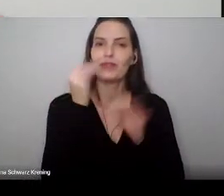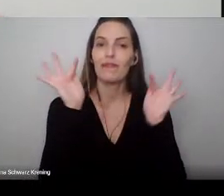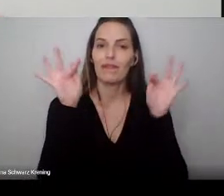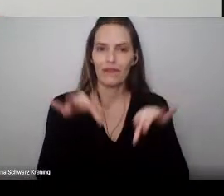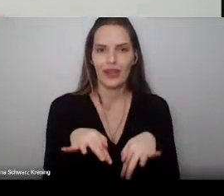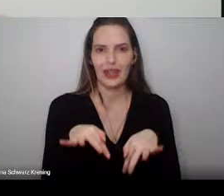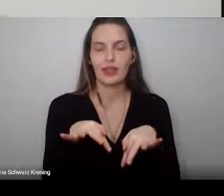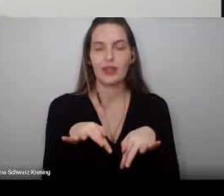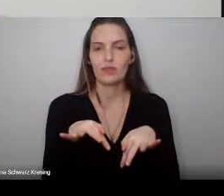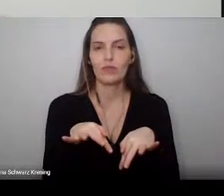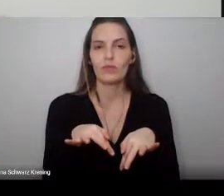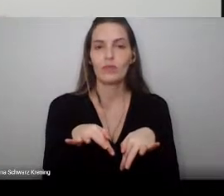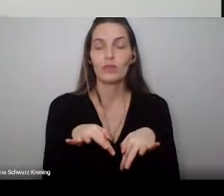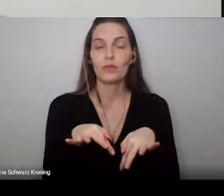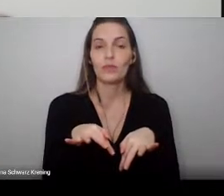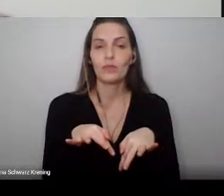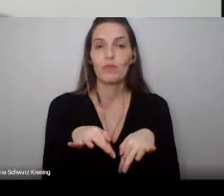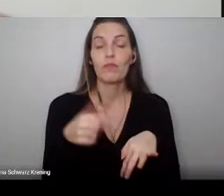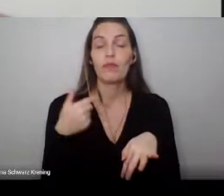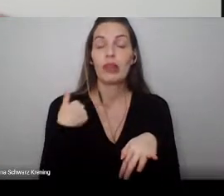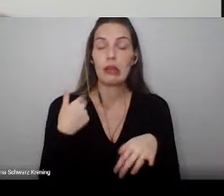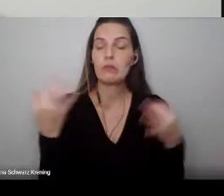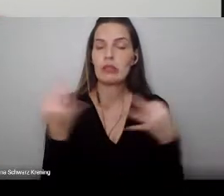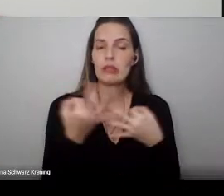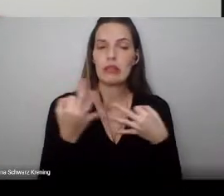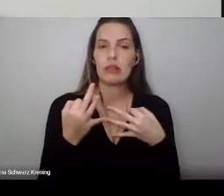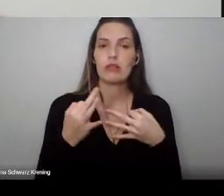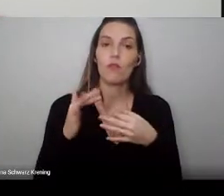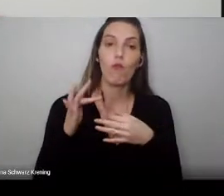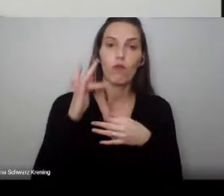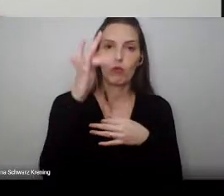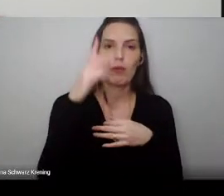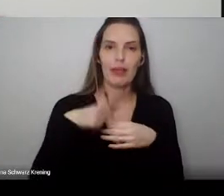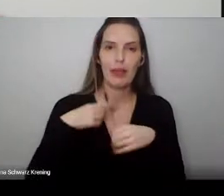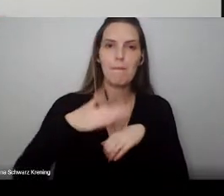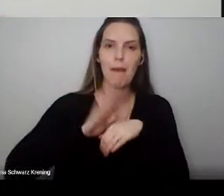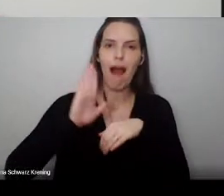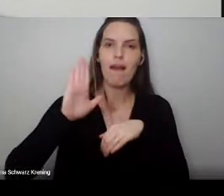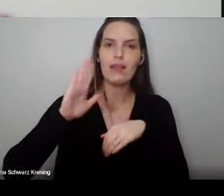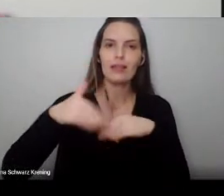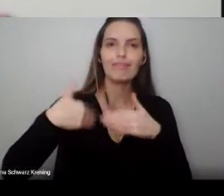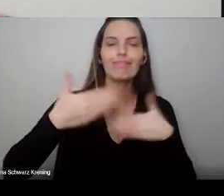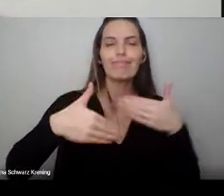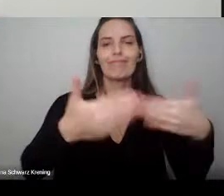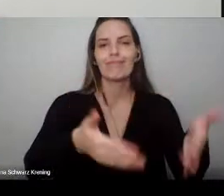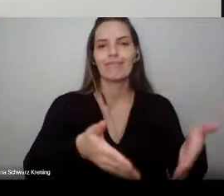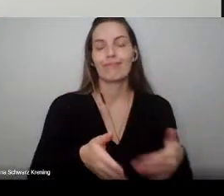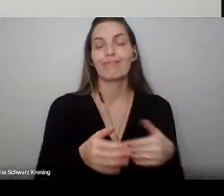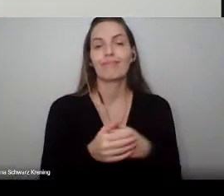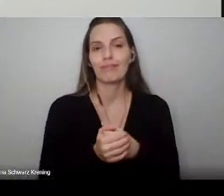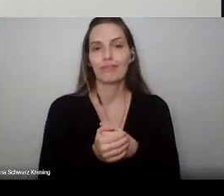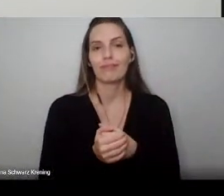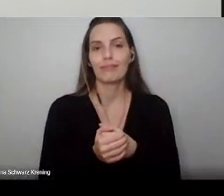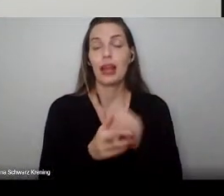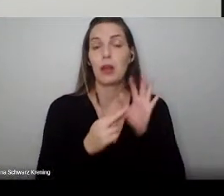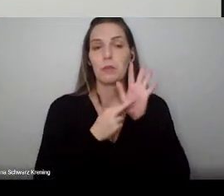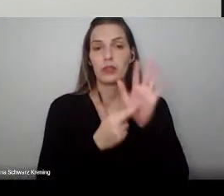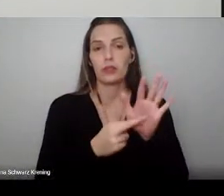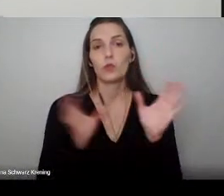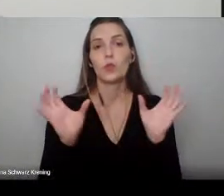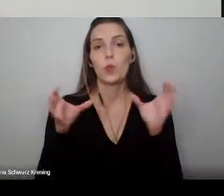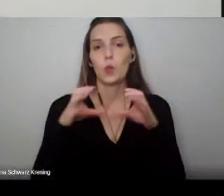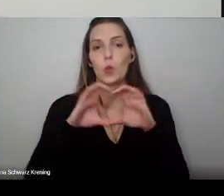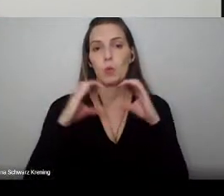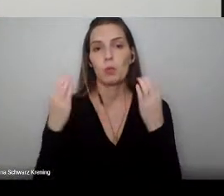Em nome da nossa comunidade acadêmica, gostaria de dizer que as portas da Universidade estarão sempre abertas.